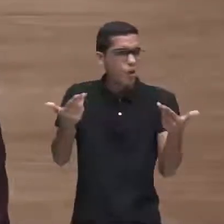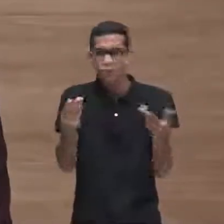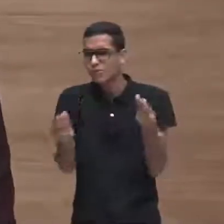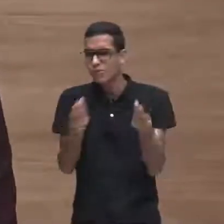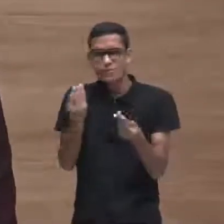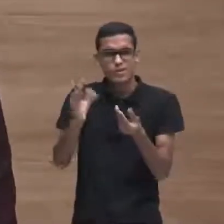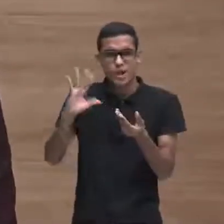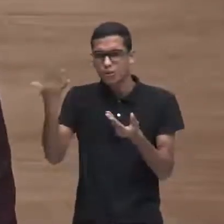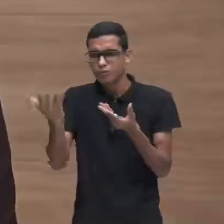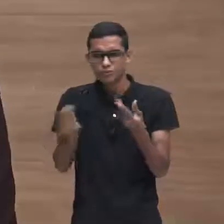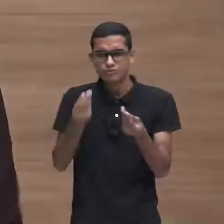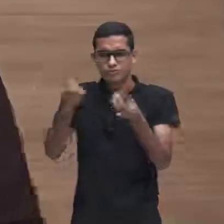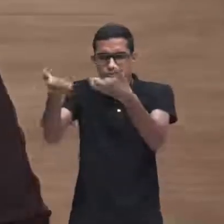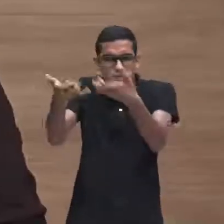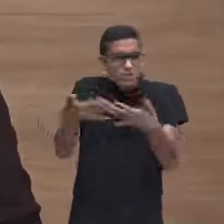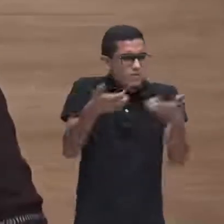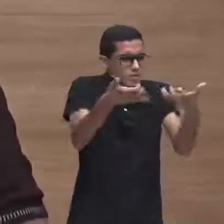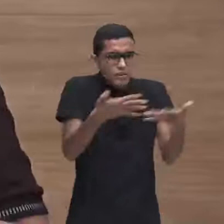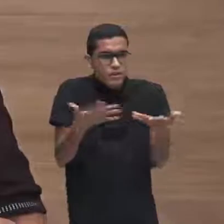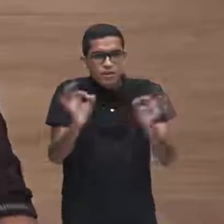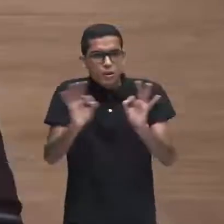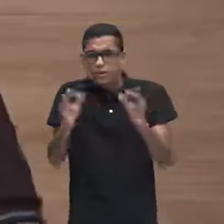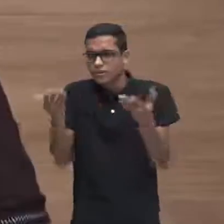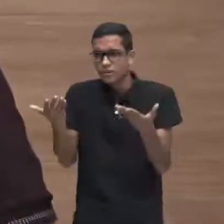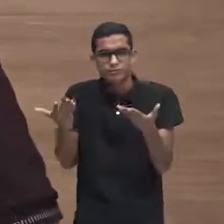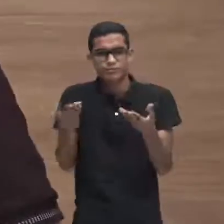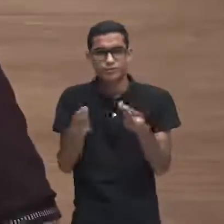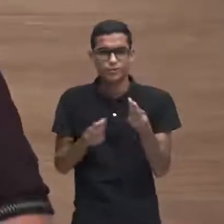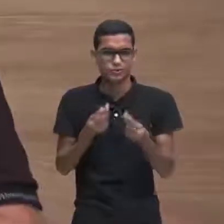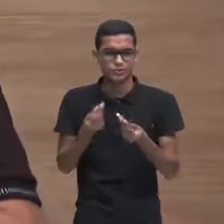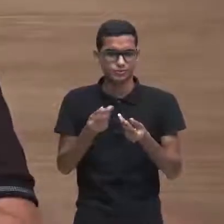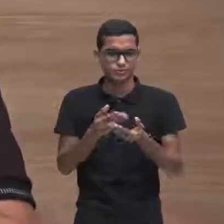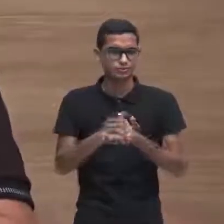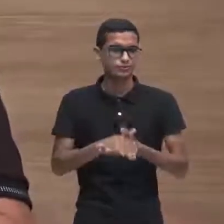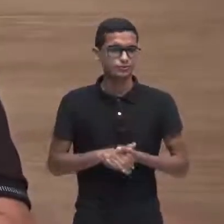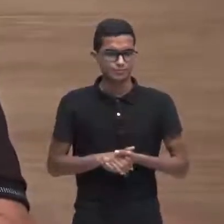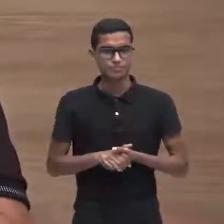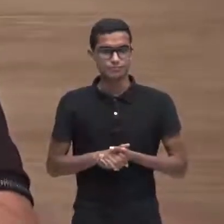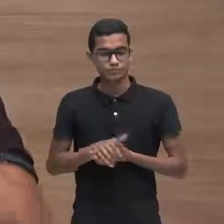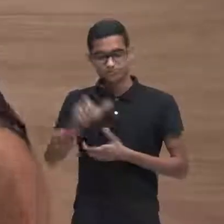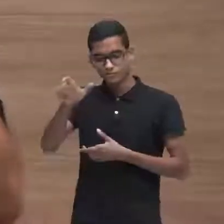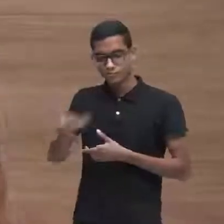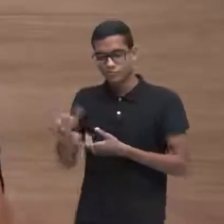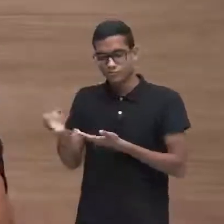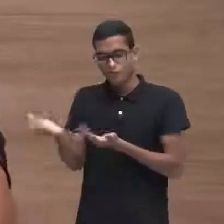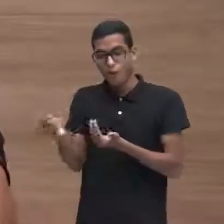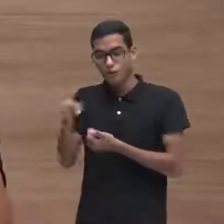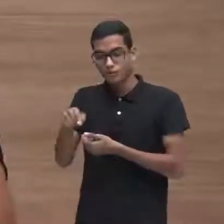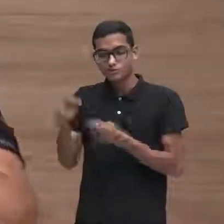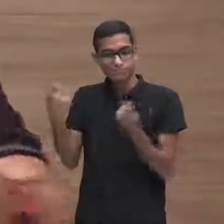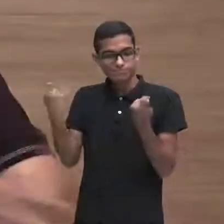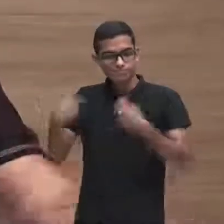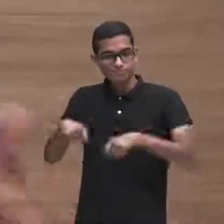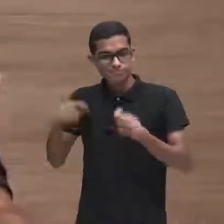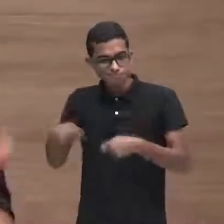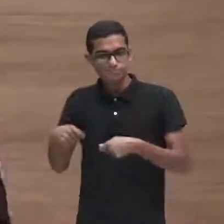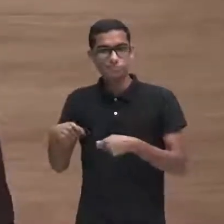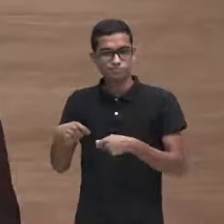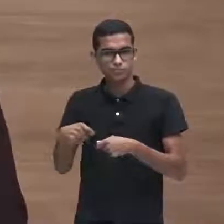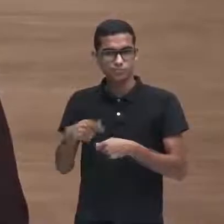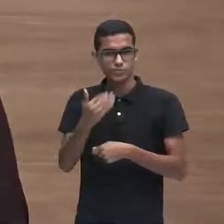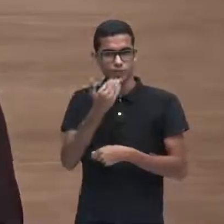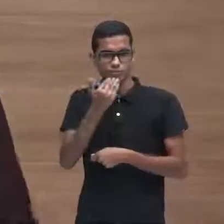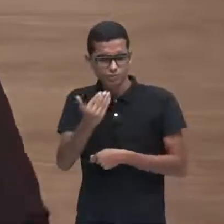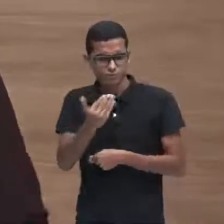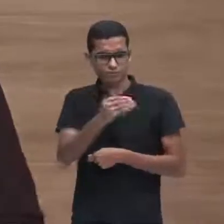família dele. Então, é preciso que esse adolescente, eu peço a